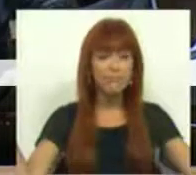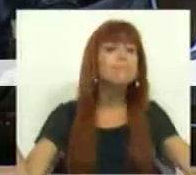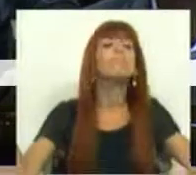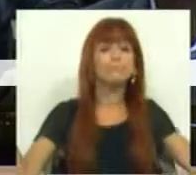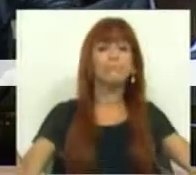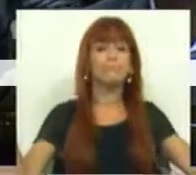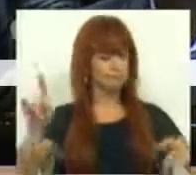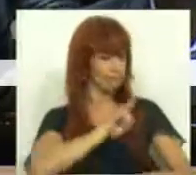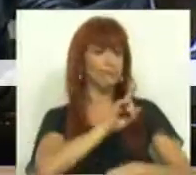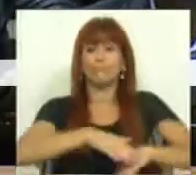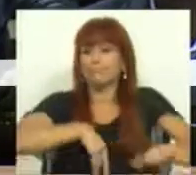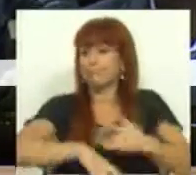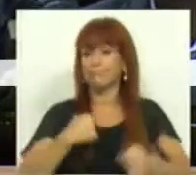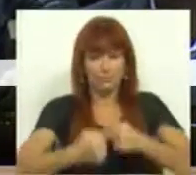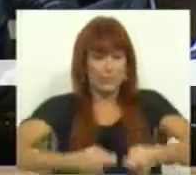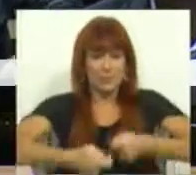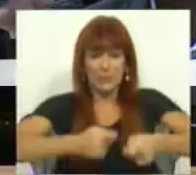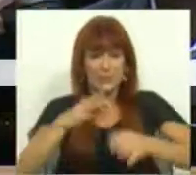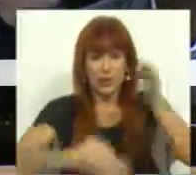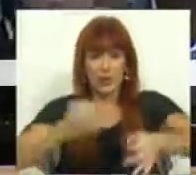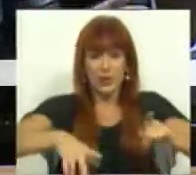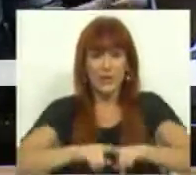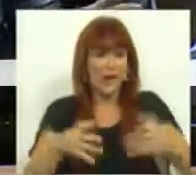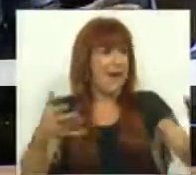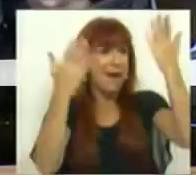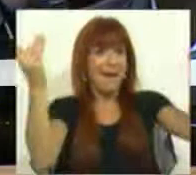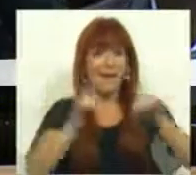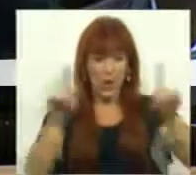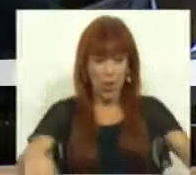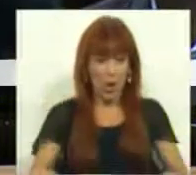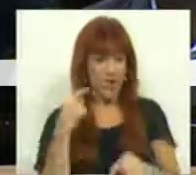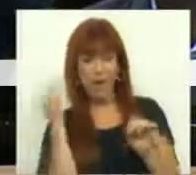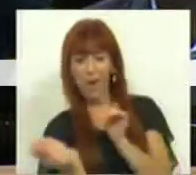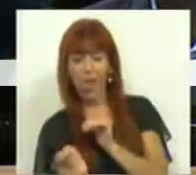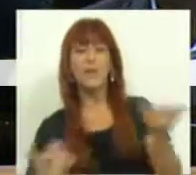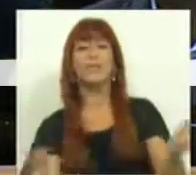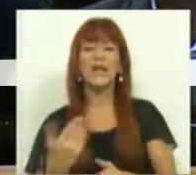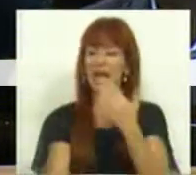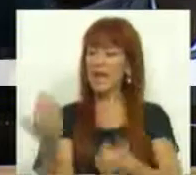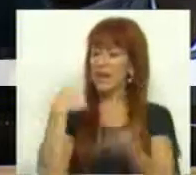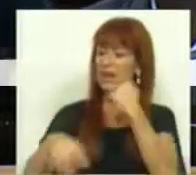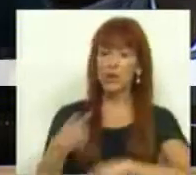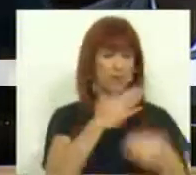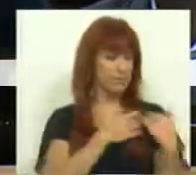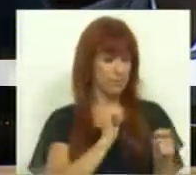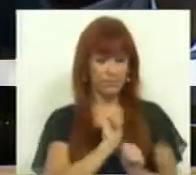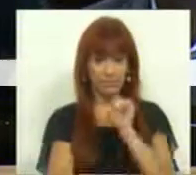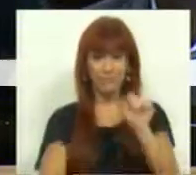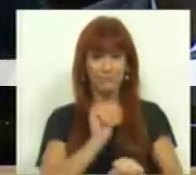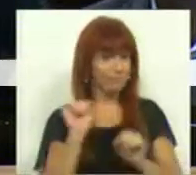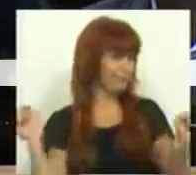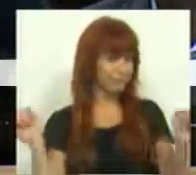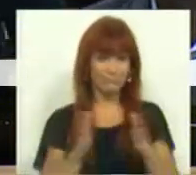uma privatização tendencial da Justiça, que é o quadro de fundo. São retiradas competências